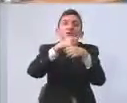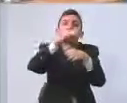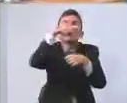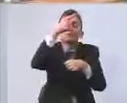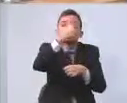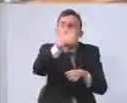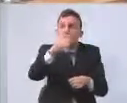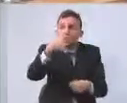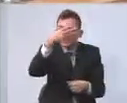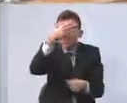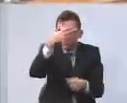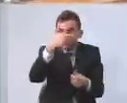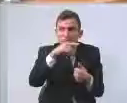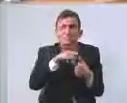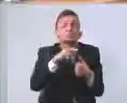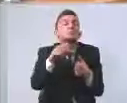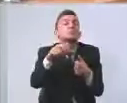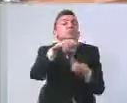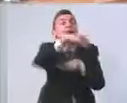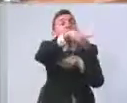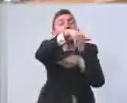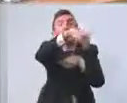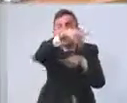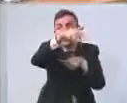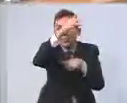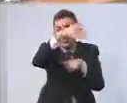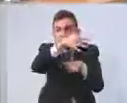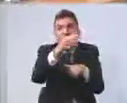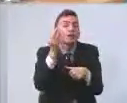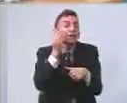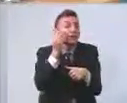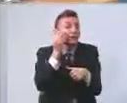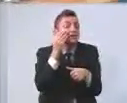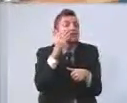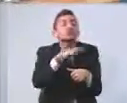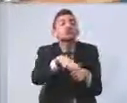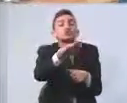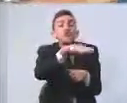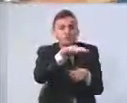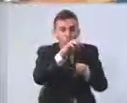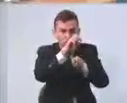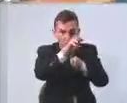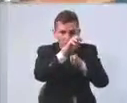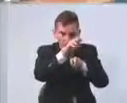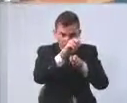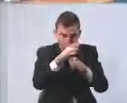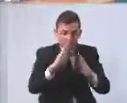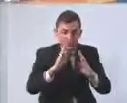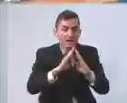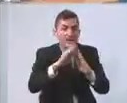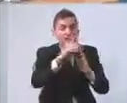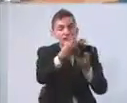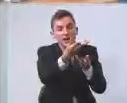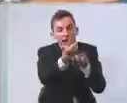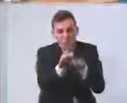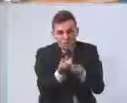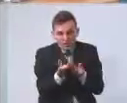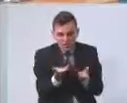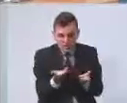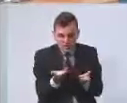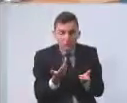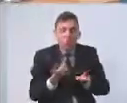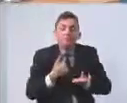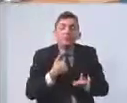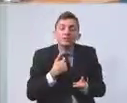programas de abordagem de rua, medidas socioeducativas e de casa de acolhimento. Então, a minha